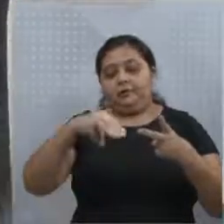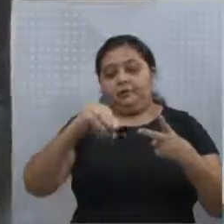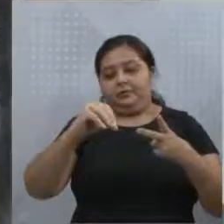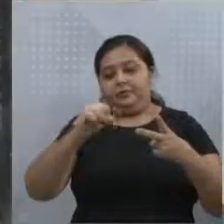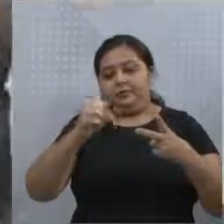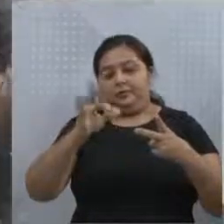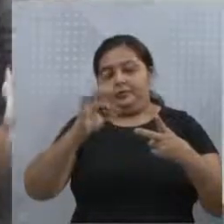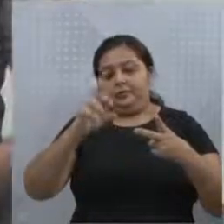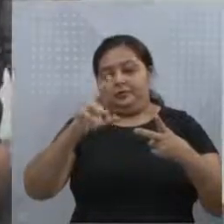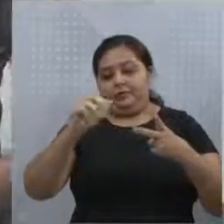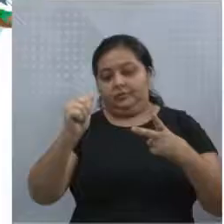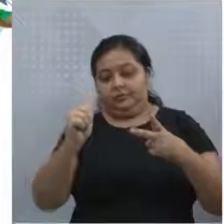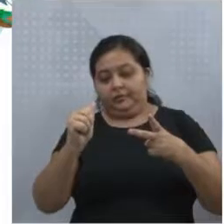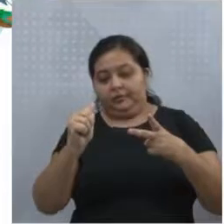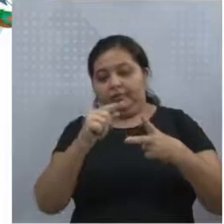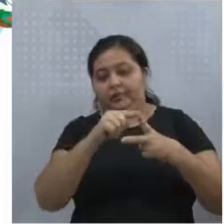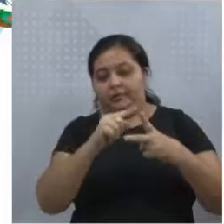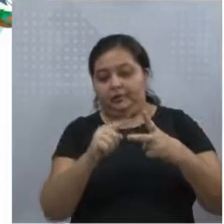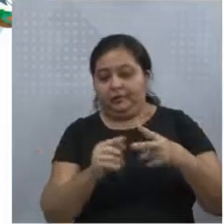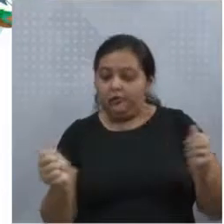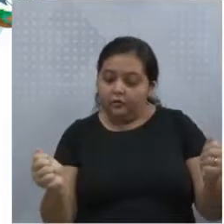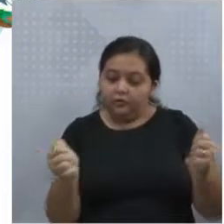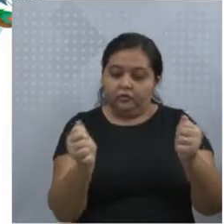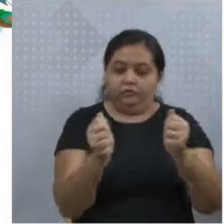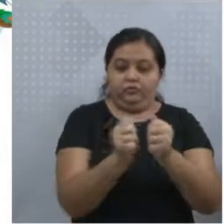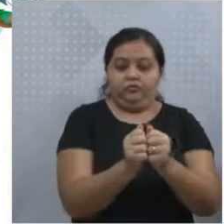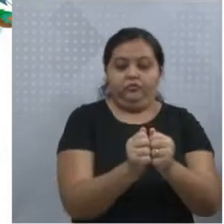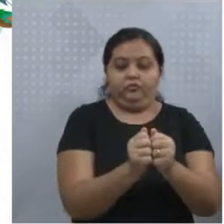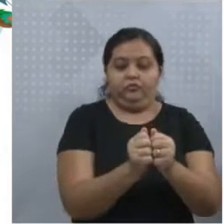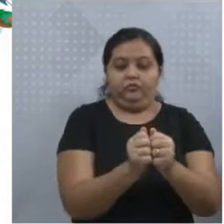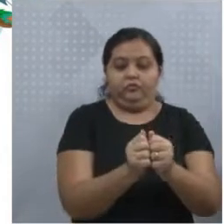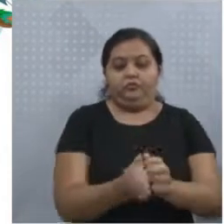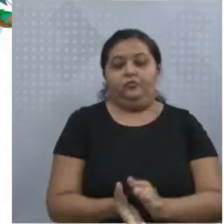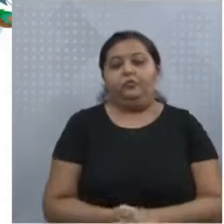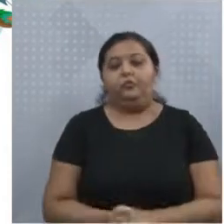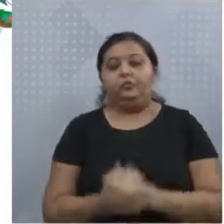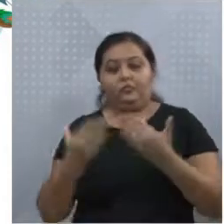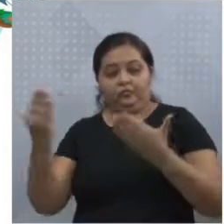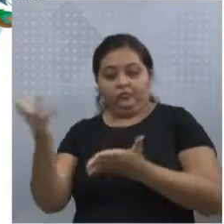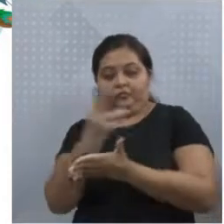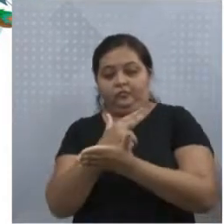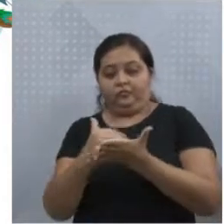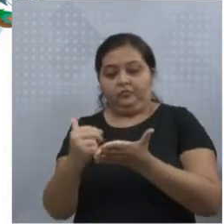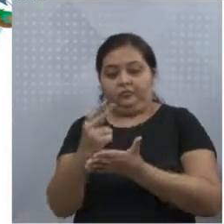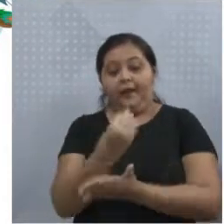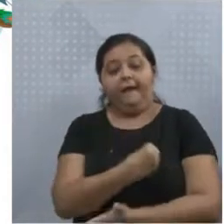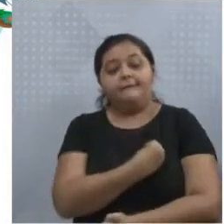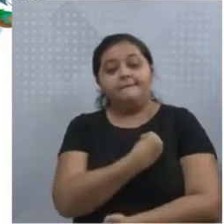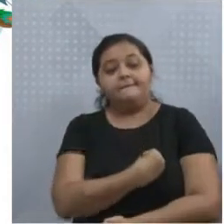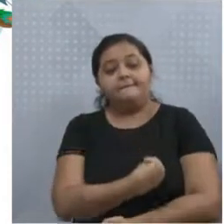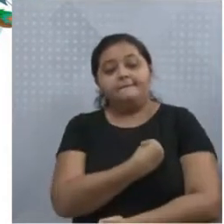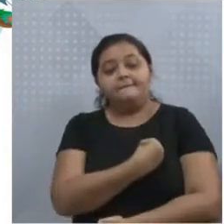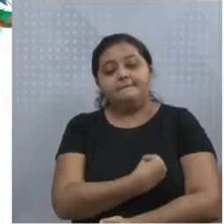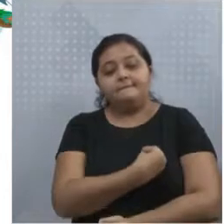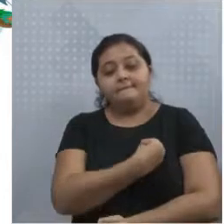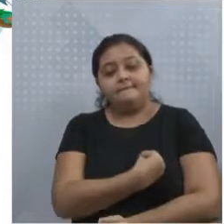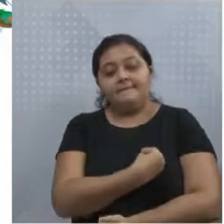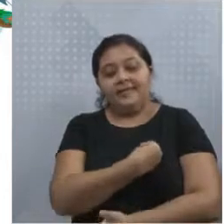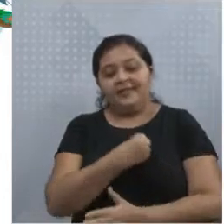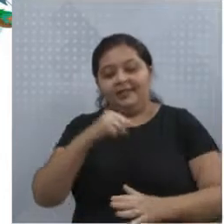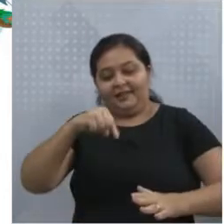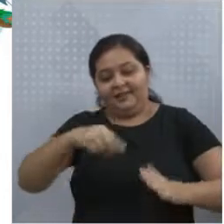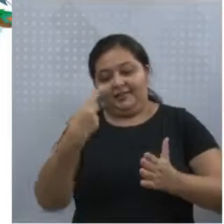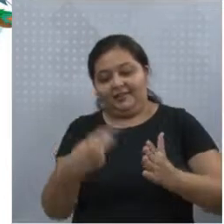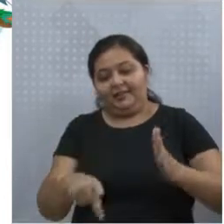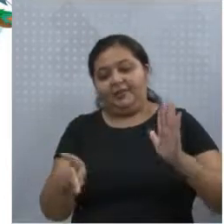tudo uma inter-relação. Observe a ilustração e aqui nós podemos ver que a biosfera é a menor das esferas,